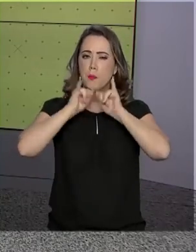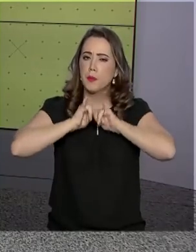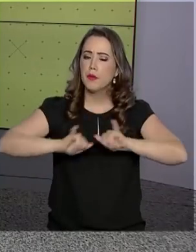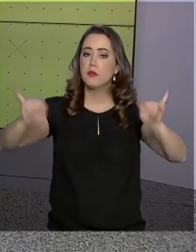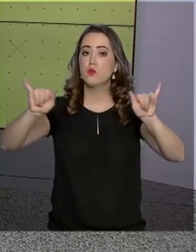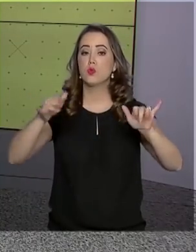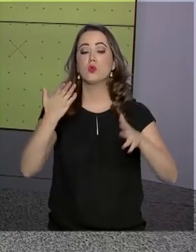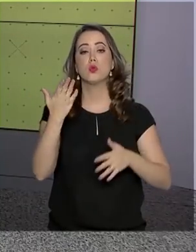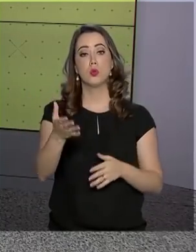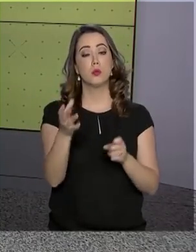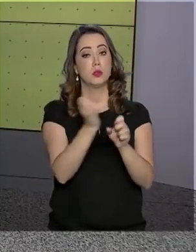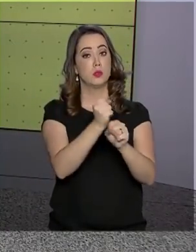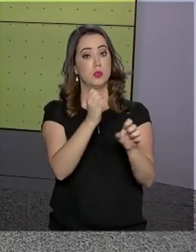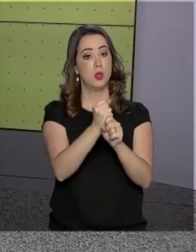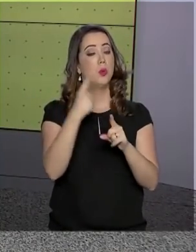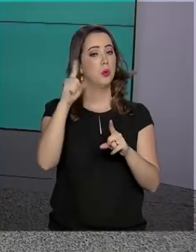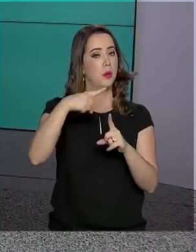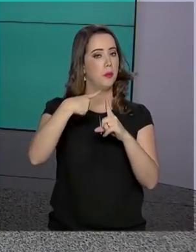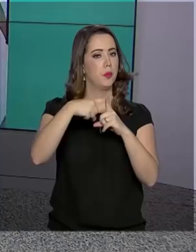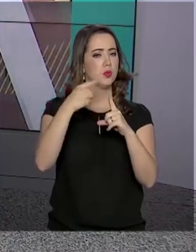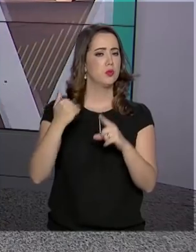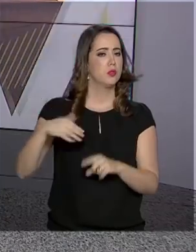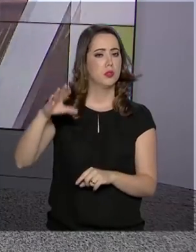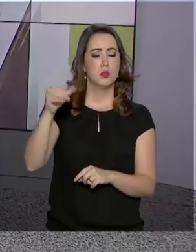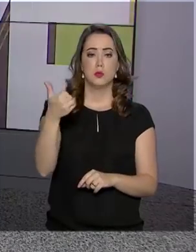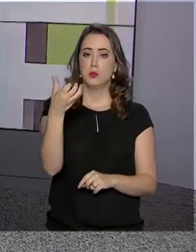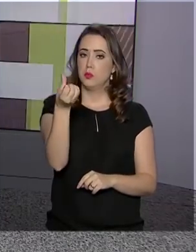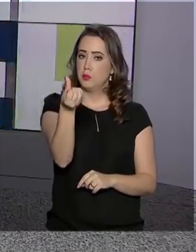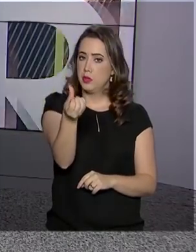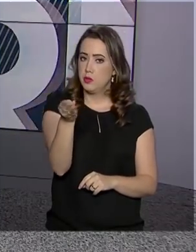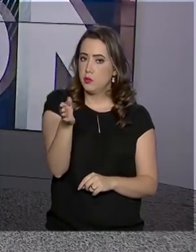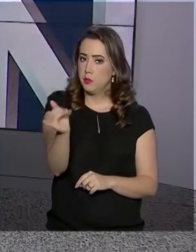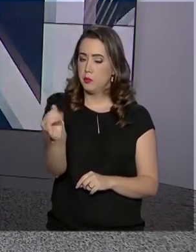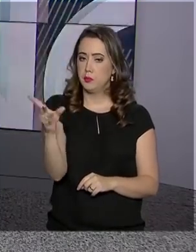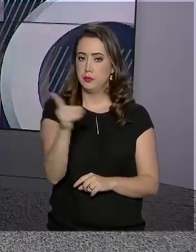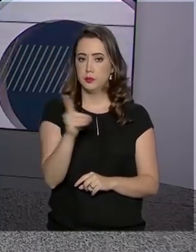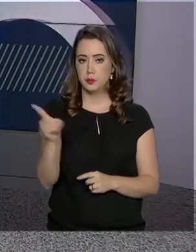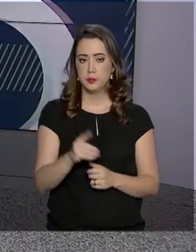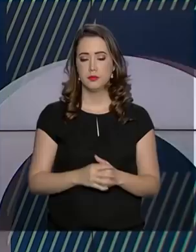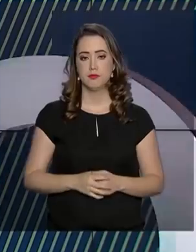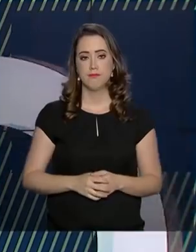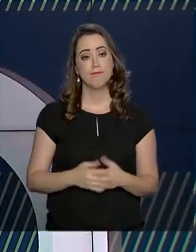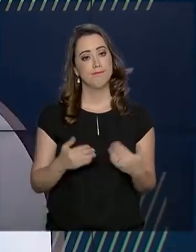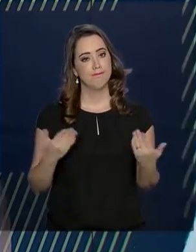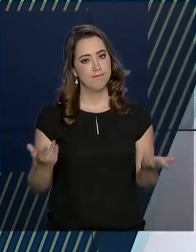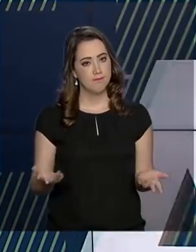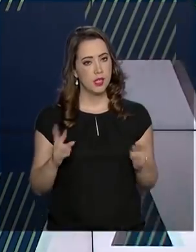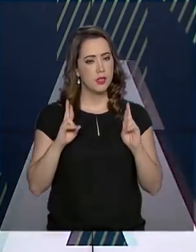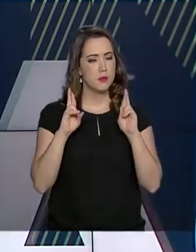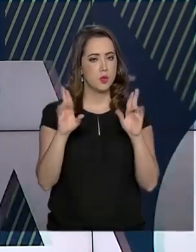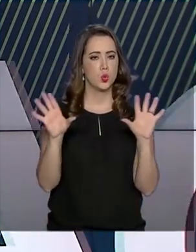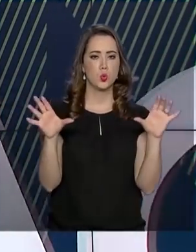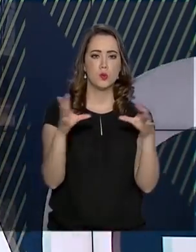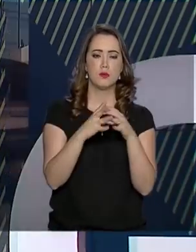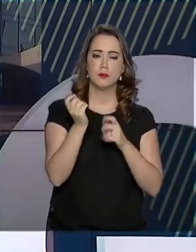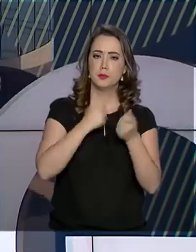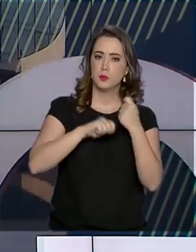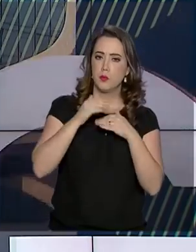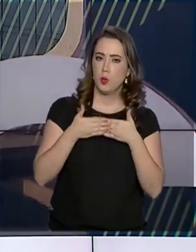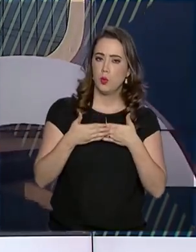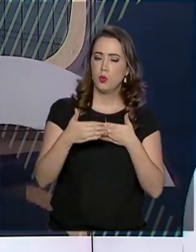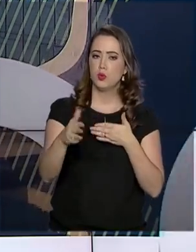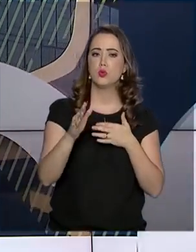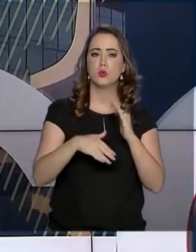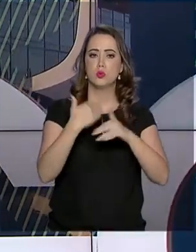o saldo da balança está positivo em mais de 16 bilhões de dólares. E a expectativa da equipe econômica continua